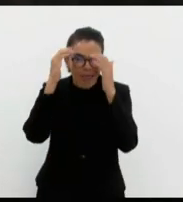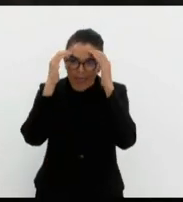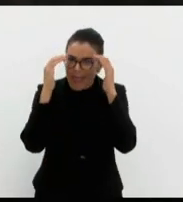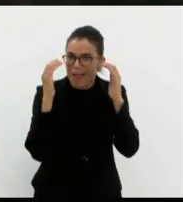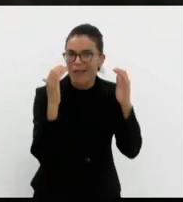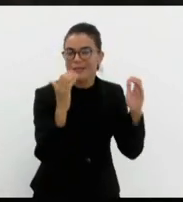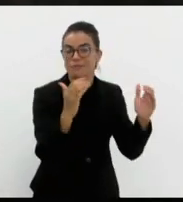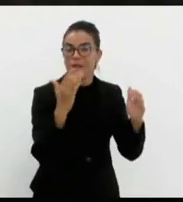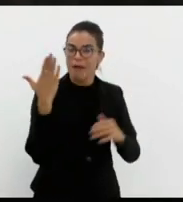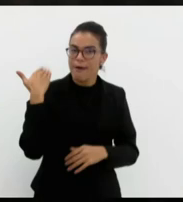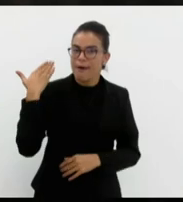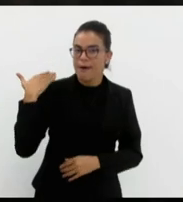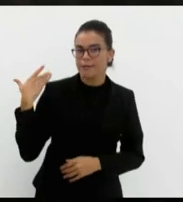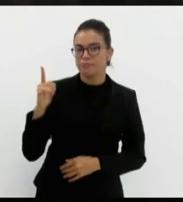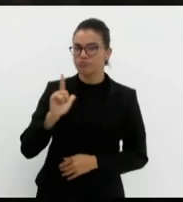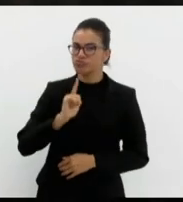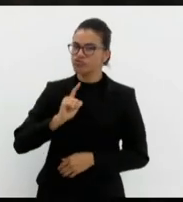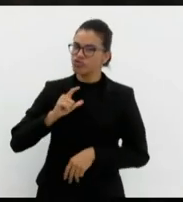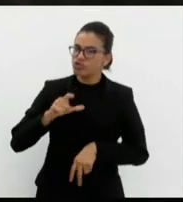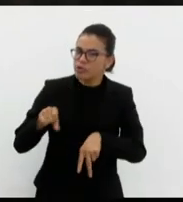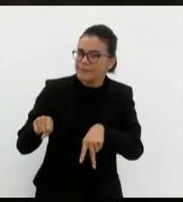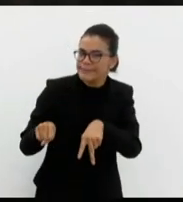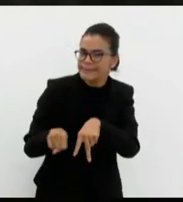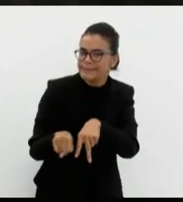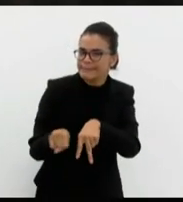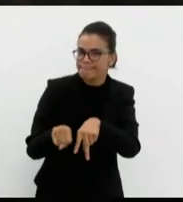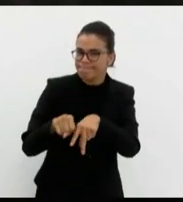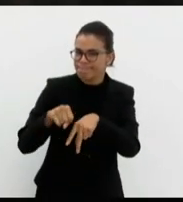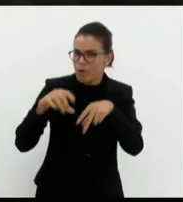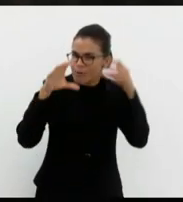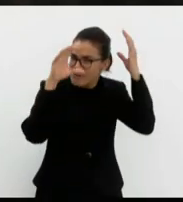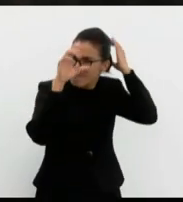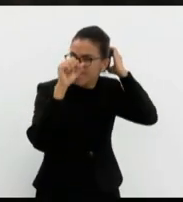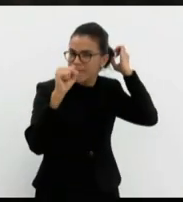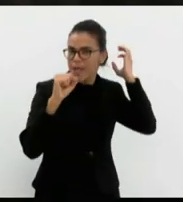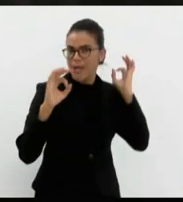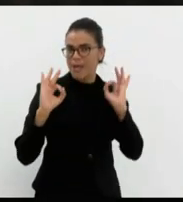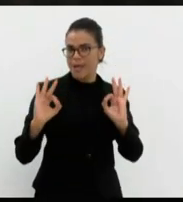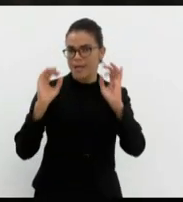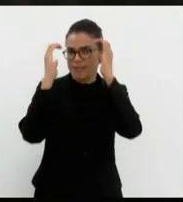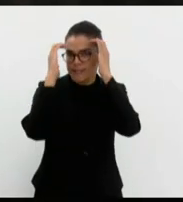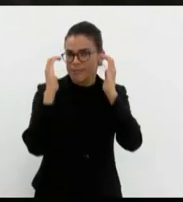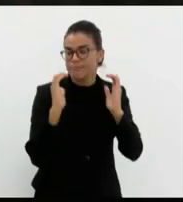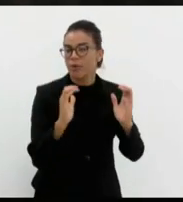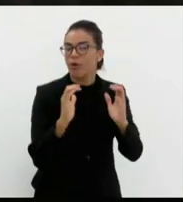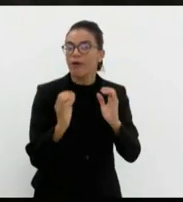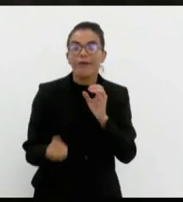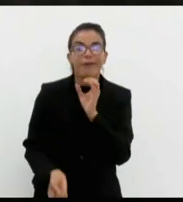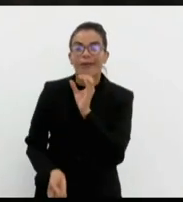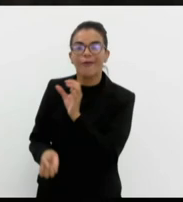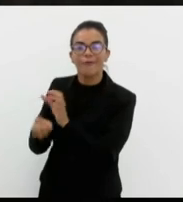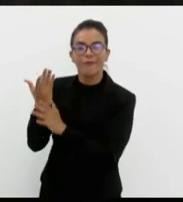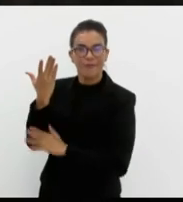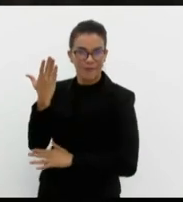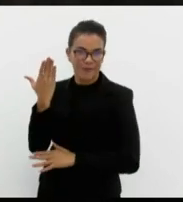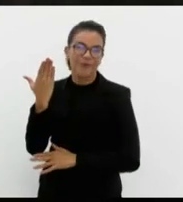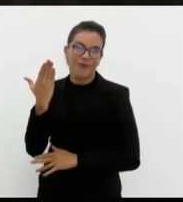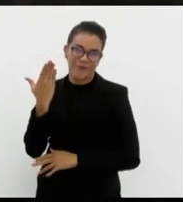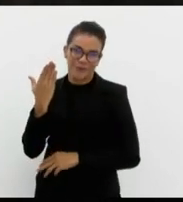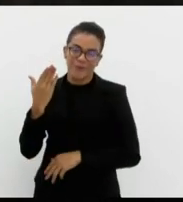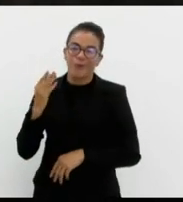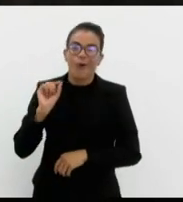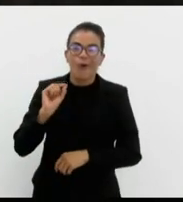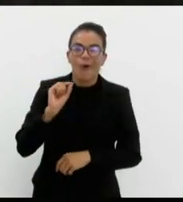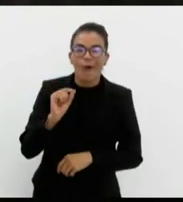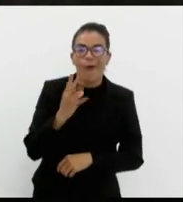tinha uma diplomacia extraordinária quem fundou Israel e na época o